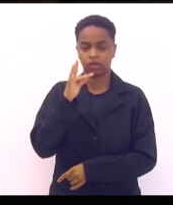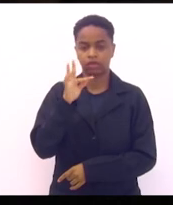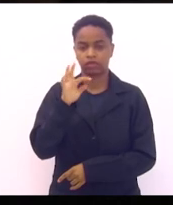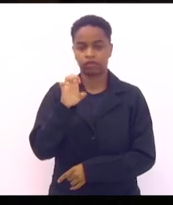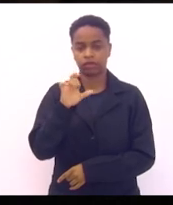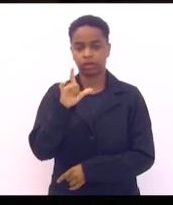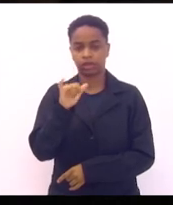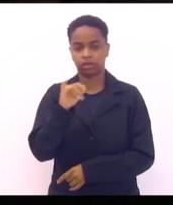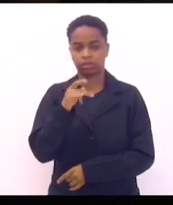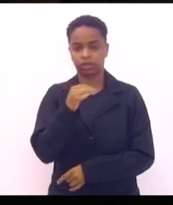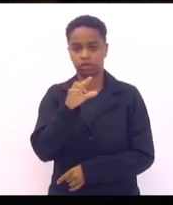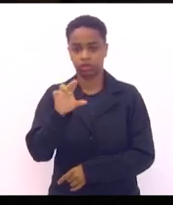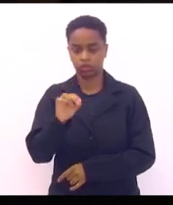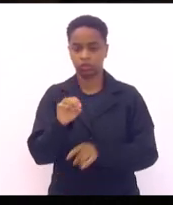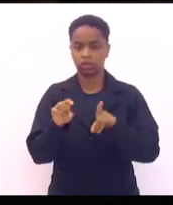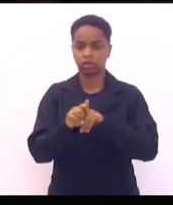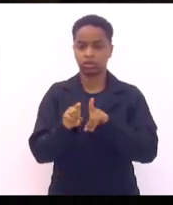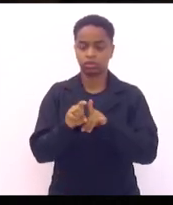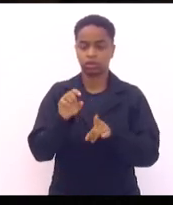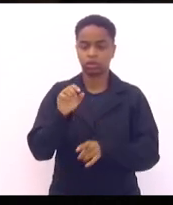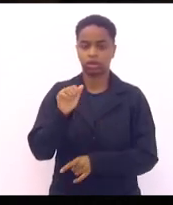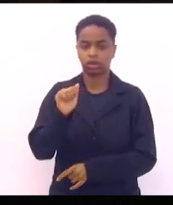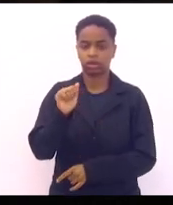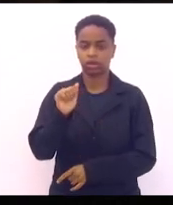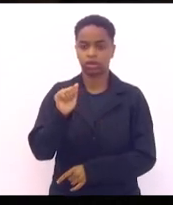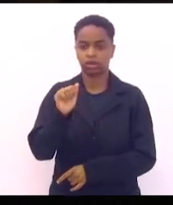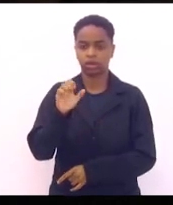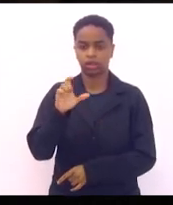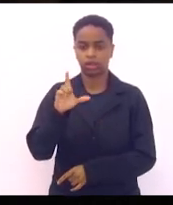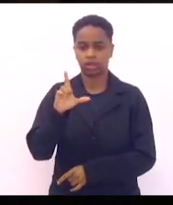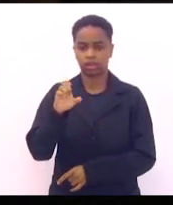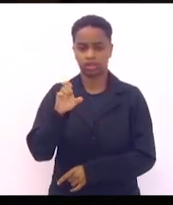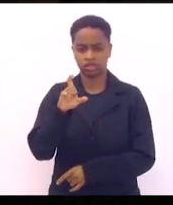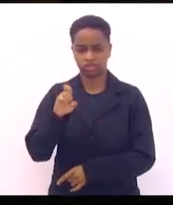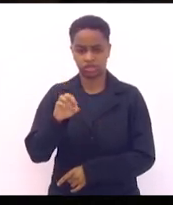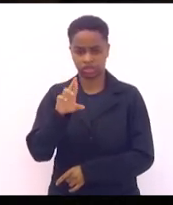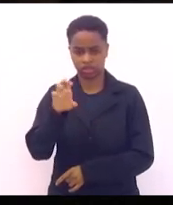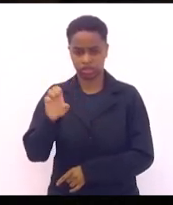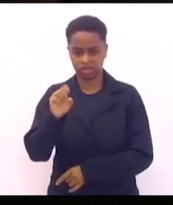Raves, Alexandre Serafine, não é isso? Serafine, né, presidente?